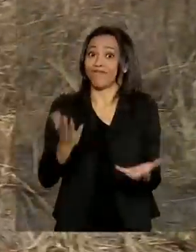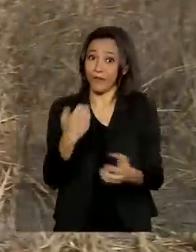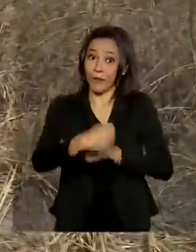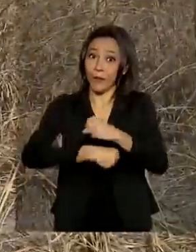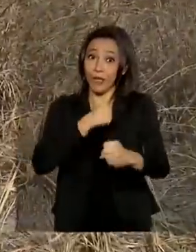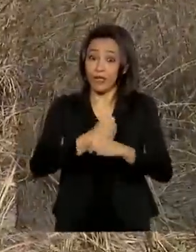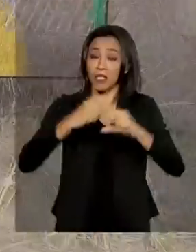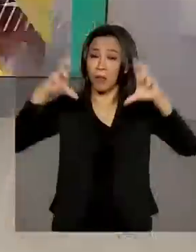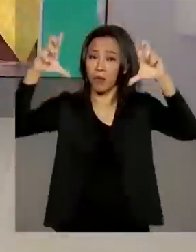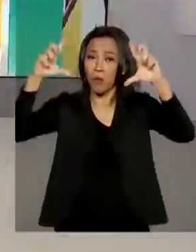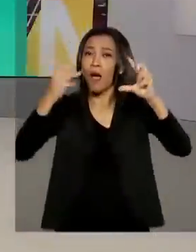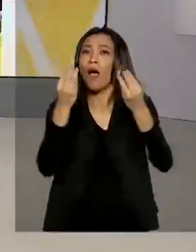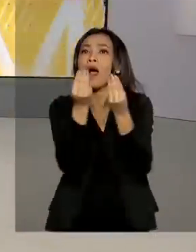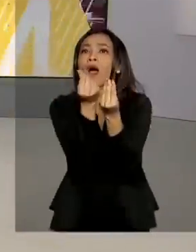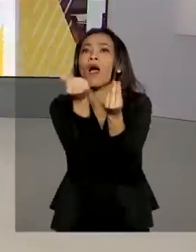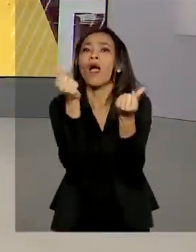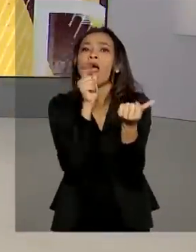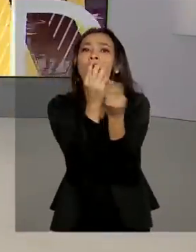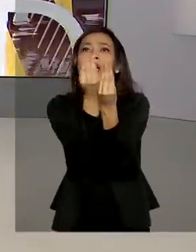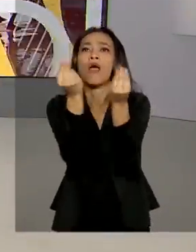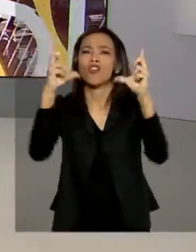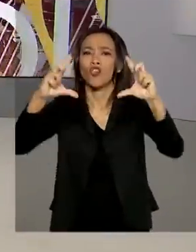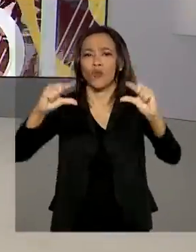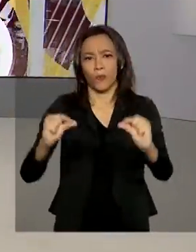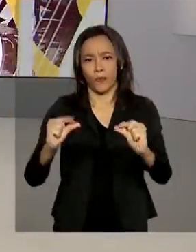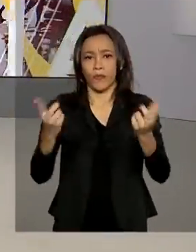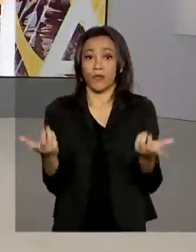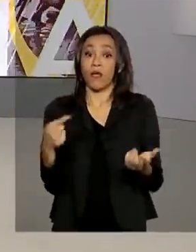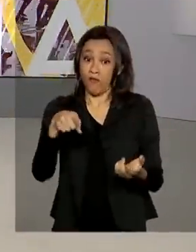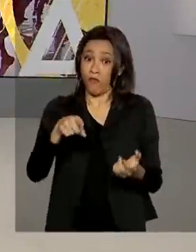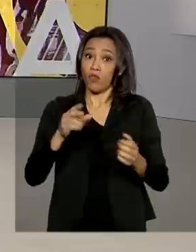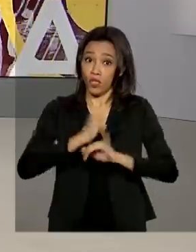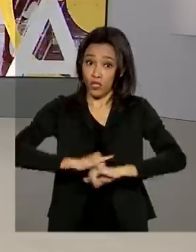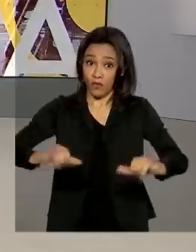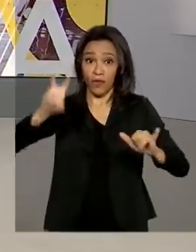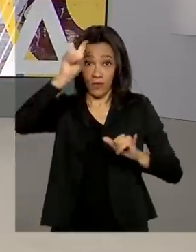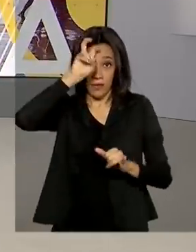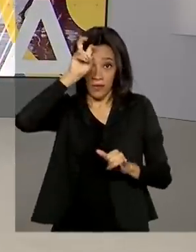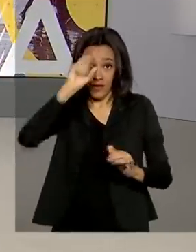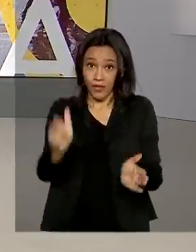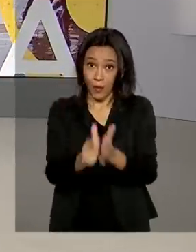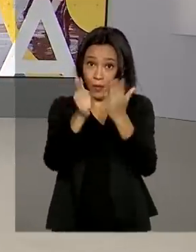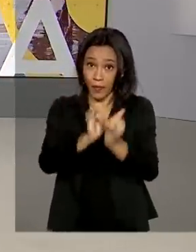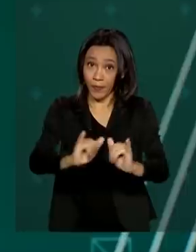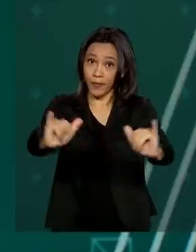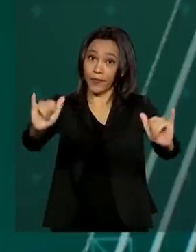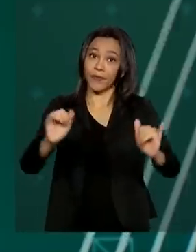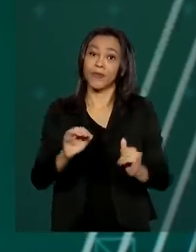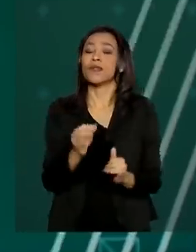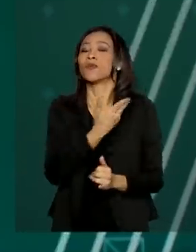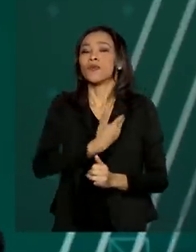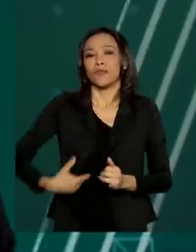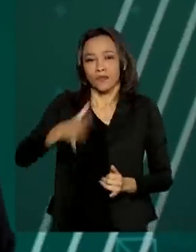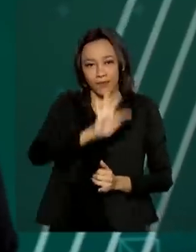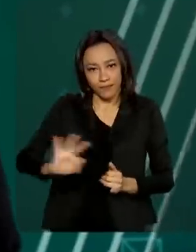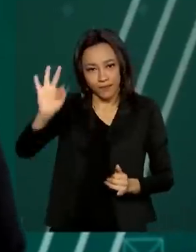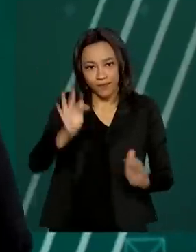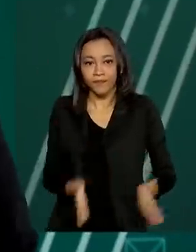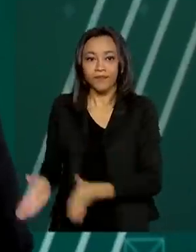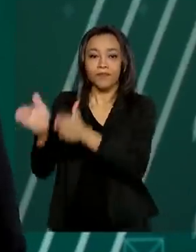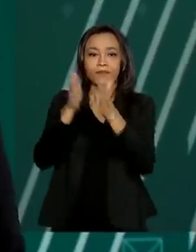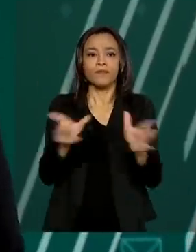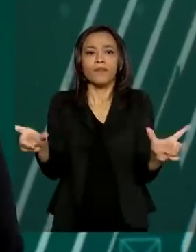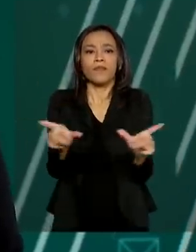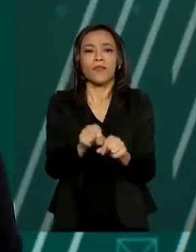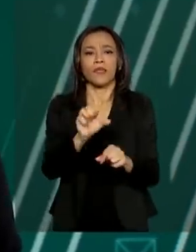começa a diminuir. A portaria foi publicada na edição desta quinta-feira no Diário Oficial da União. O SAEB,